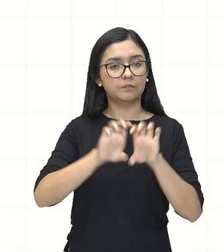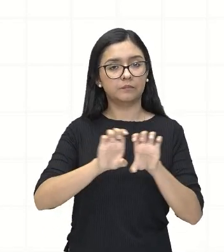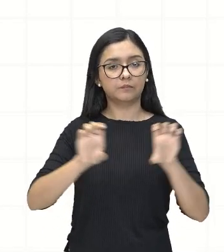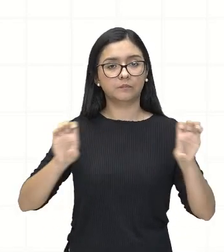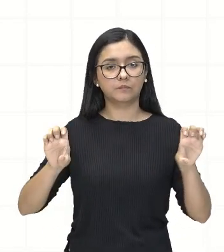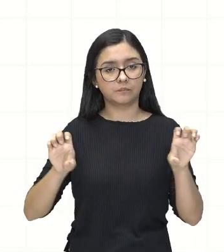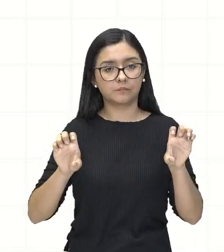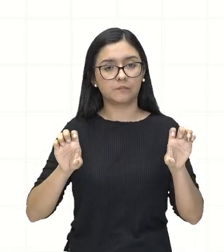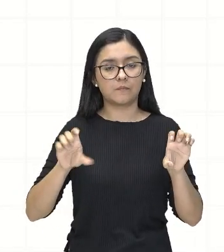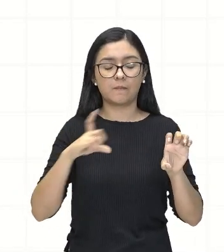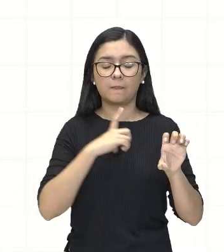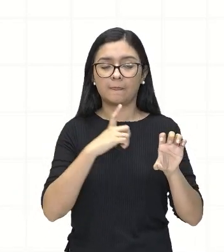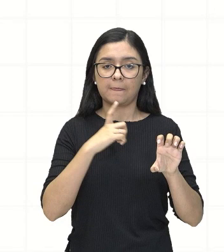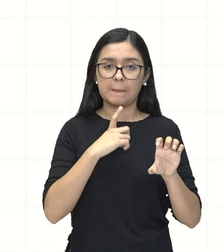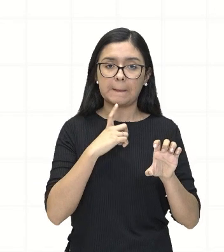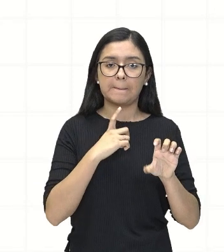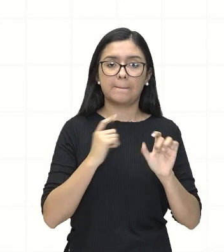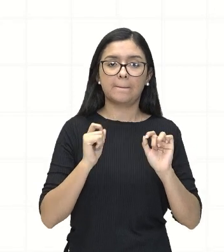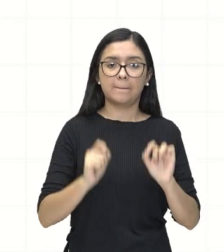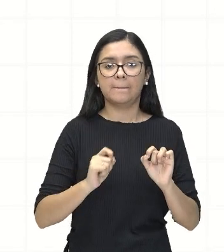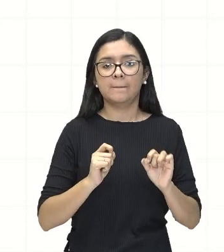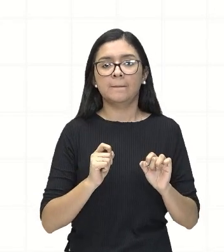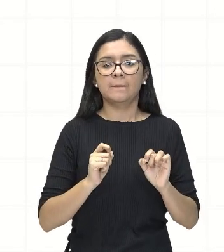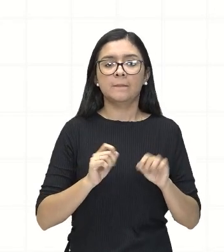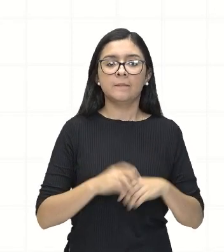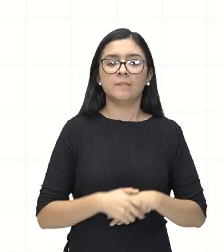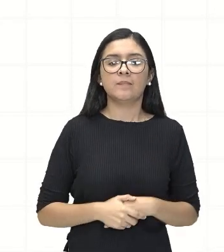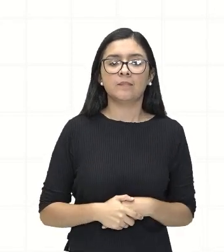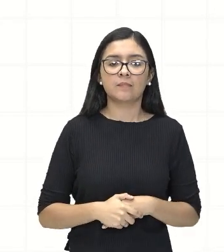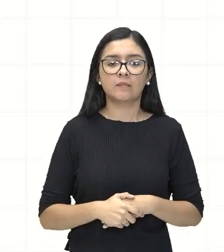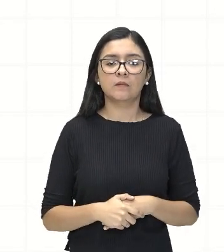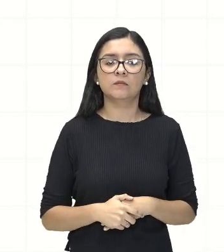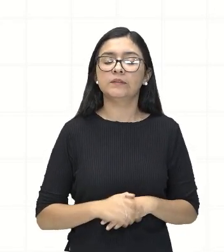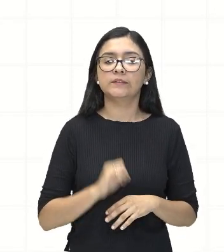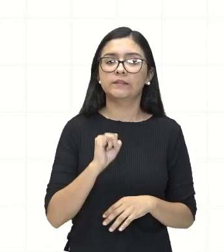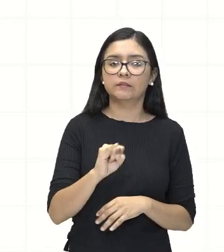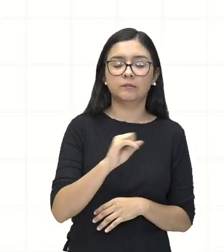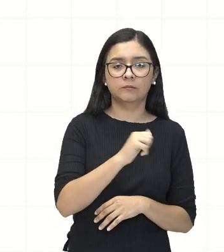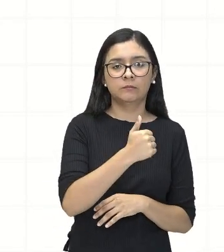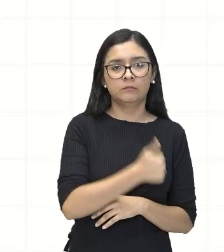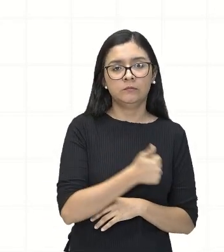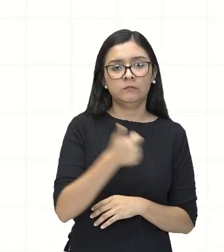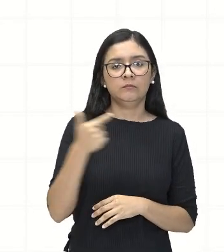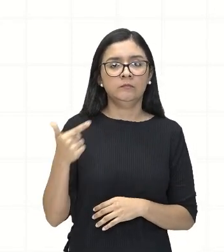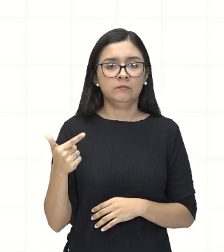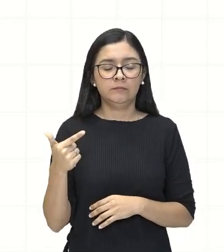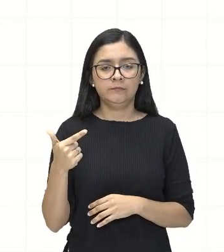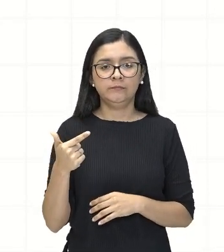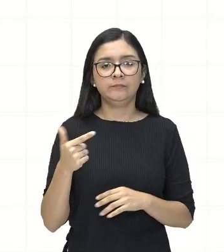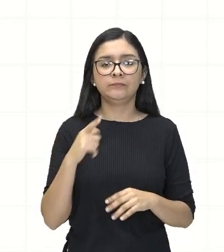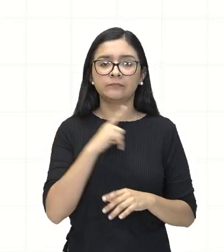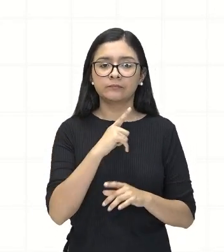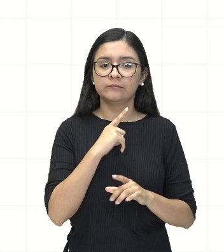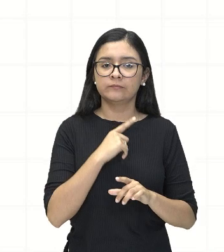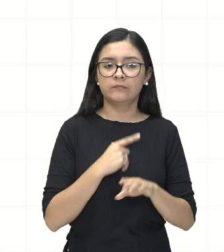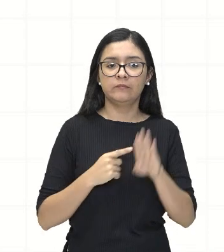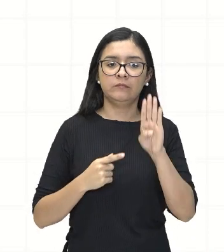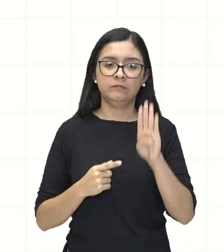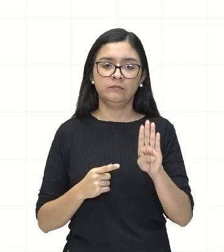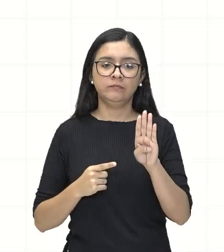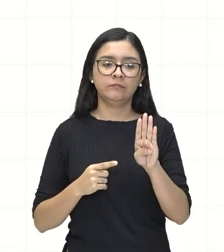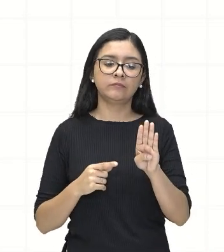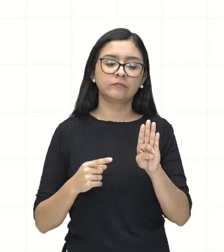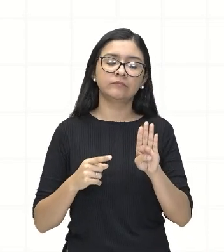Ele que vai determinar aí o grau desse polinômio. Aí, nós temos BX, é o termo linear.